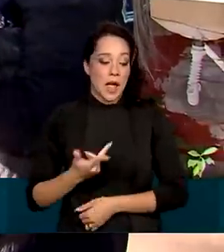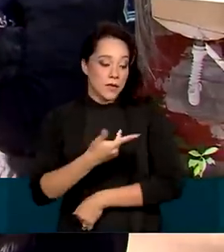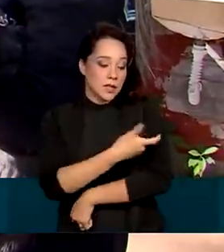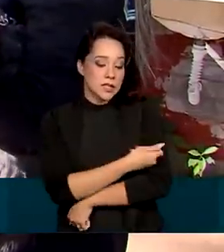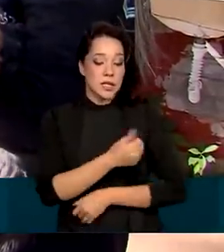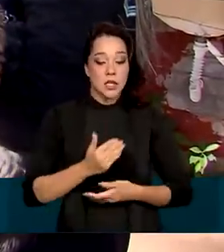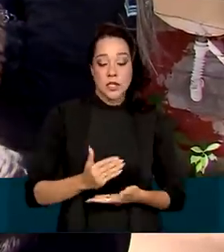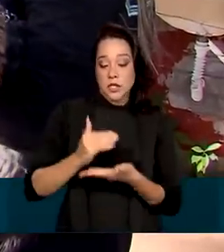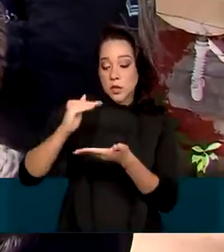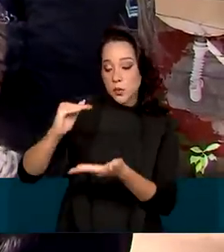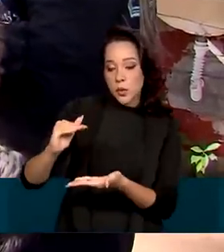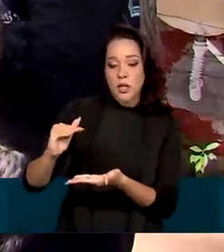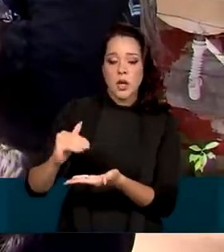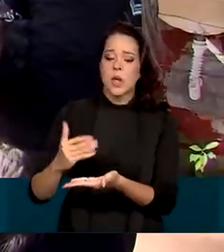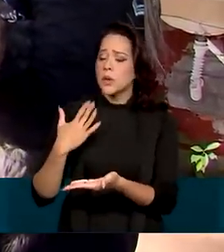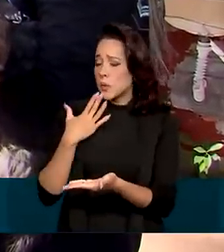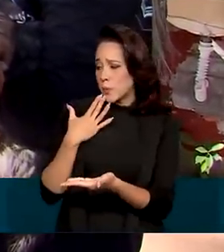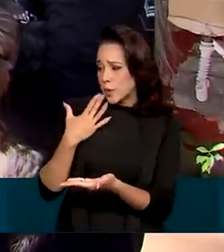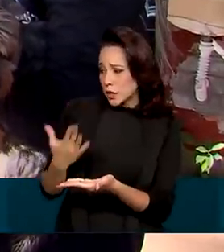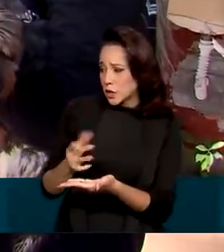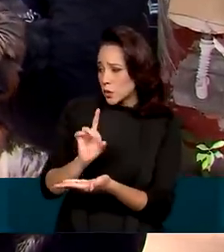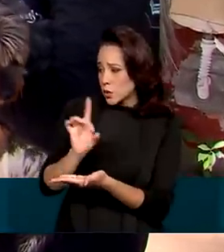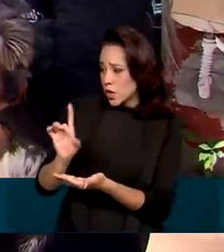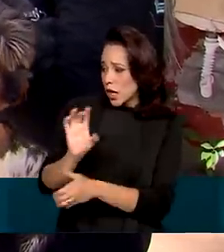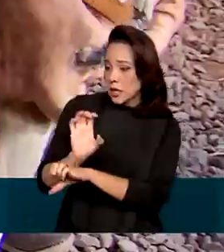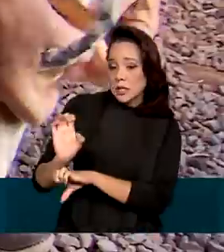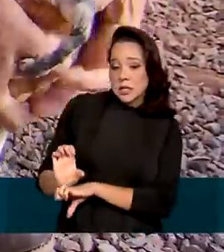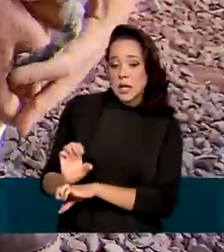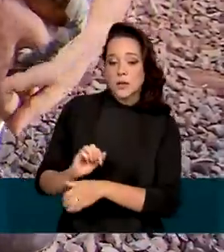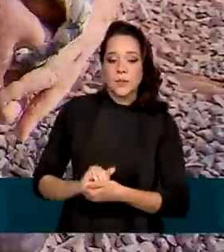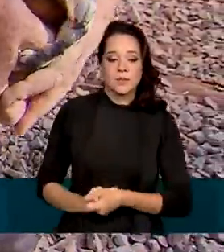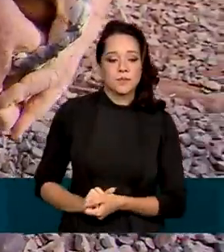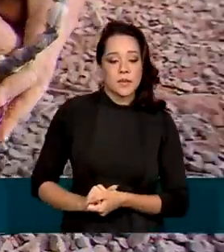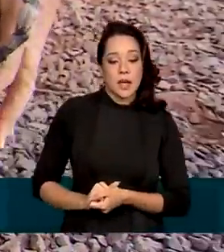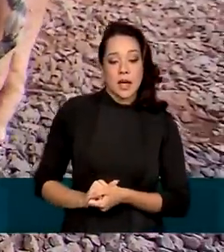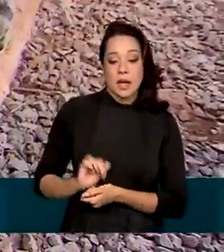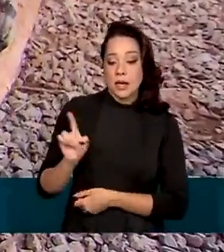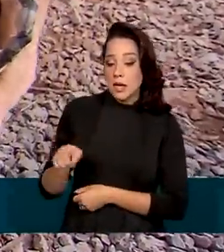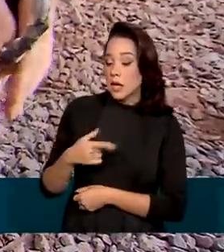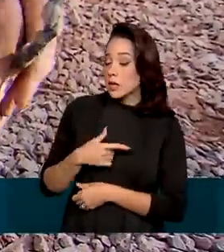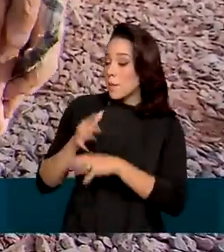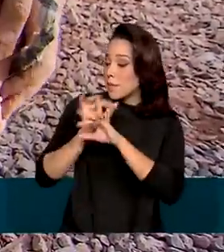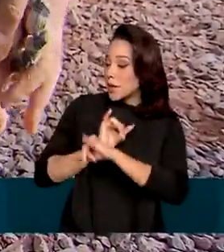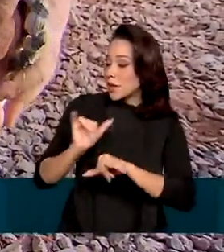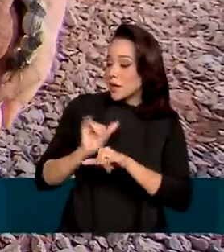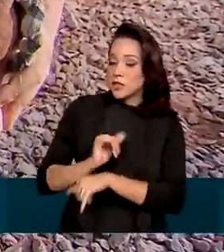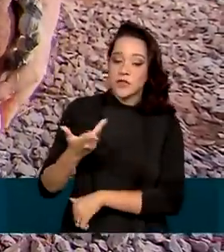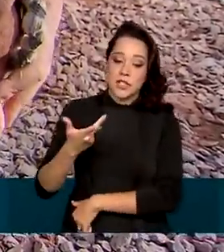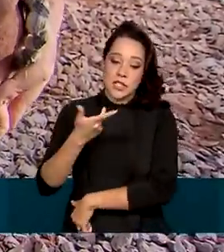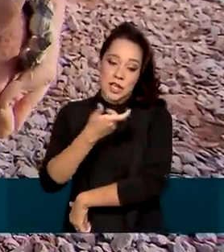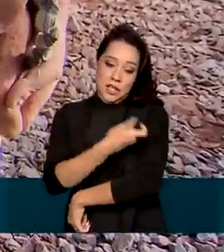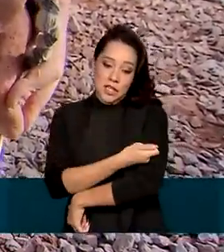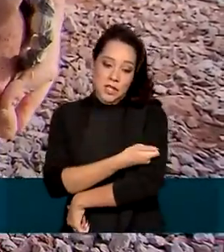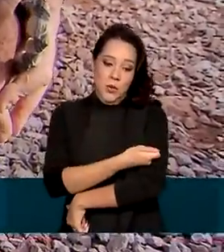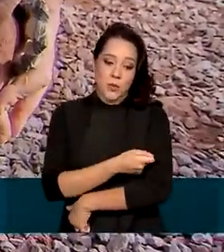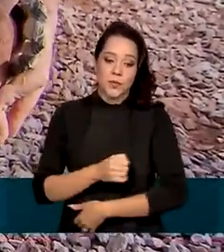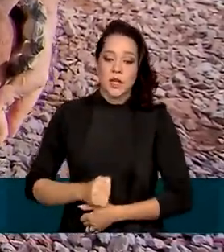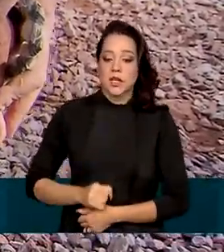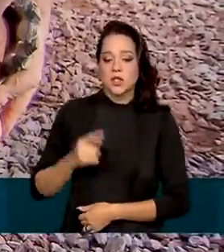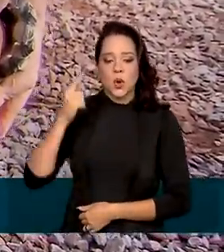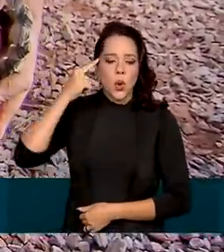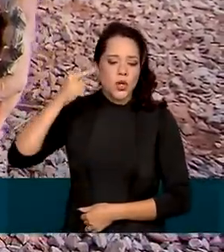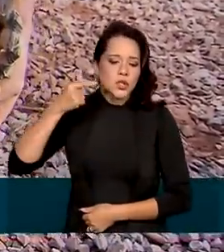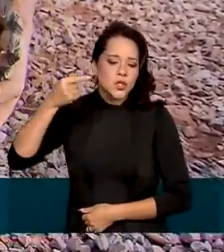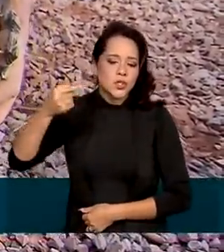distribuída de acordo com a solicitação de cada estado e é aplicada nas campanhas de vacinação, em aplicações de